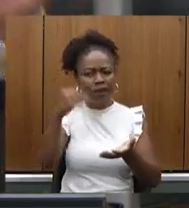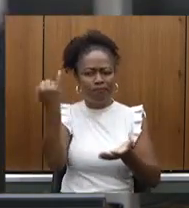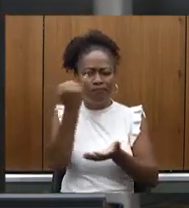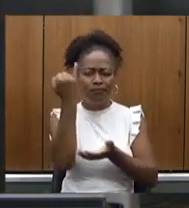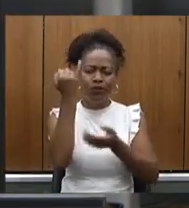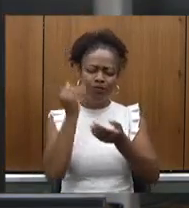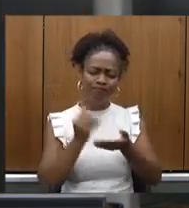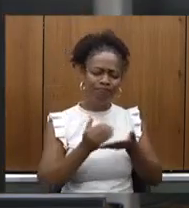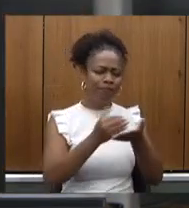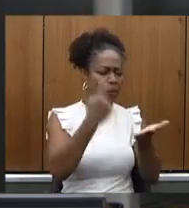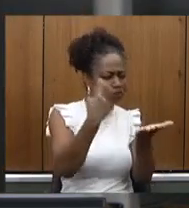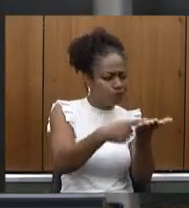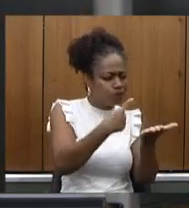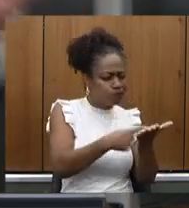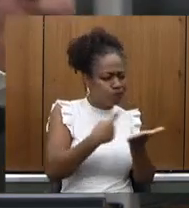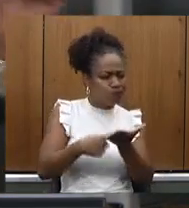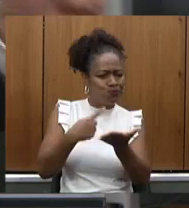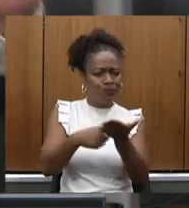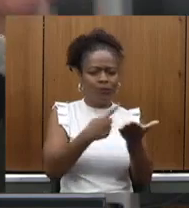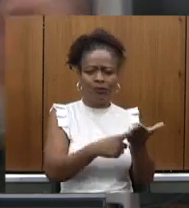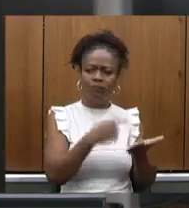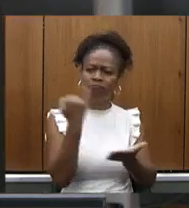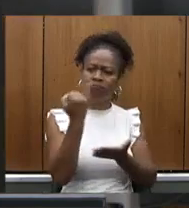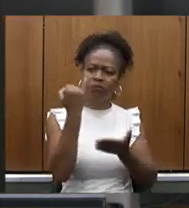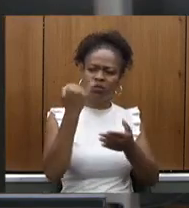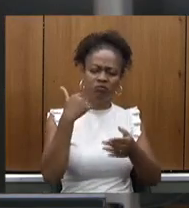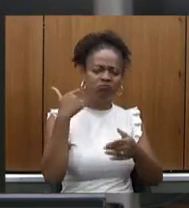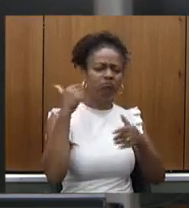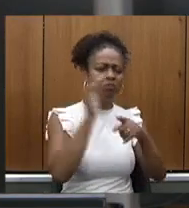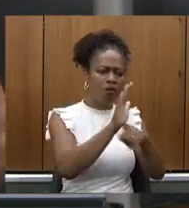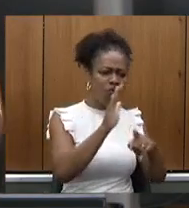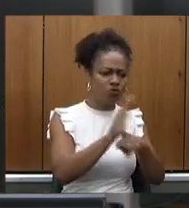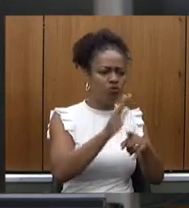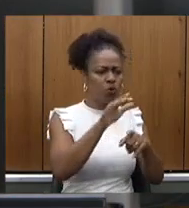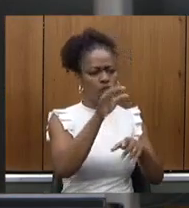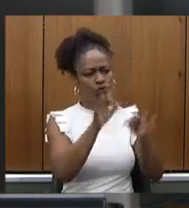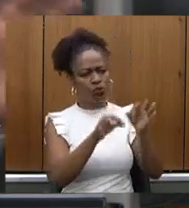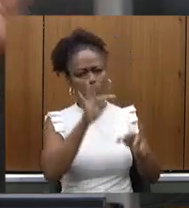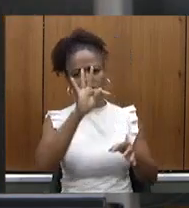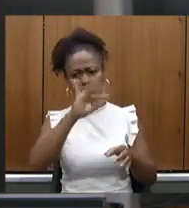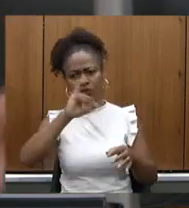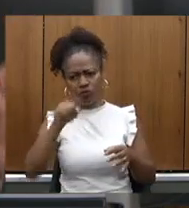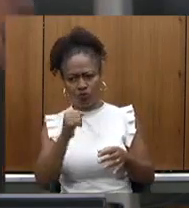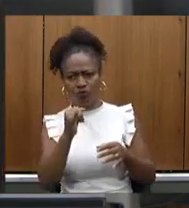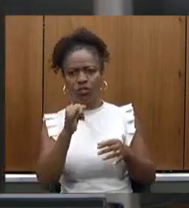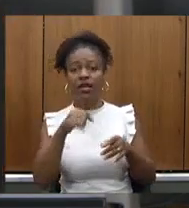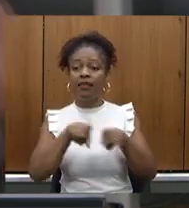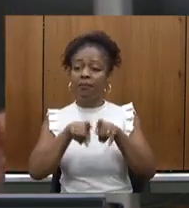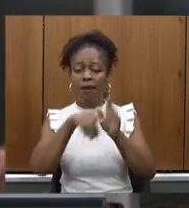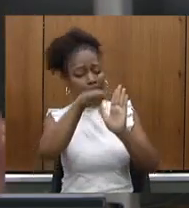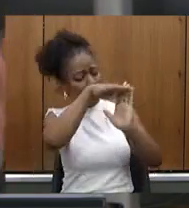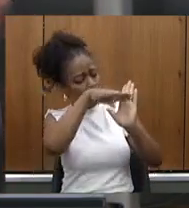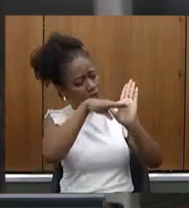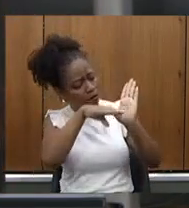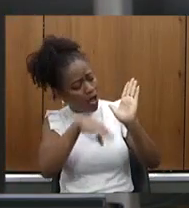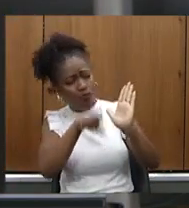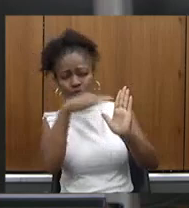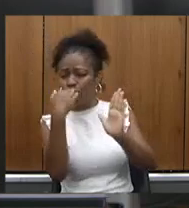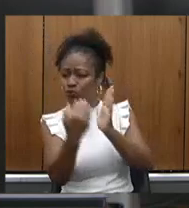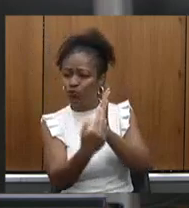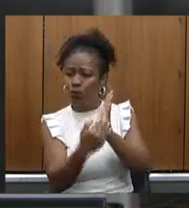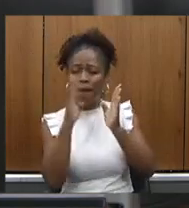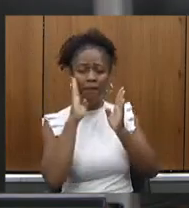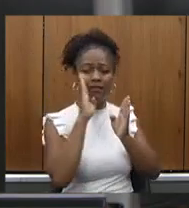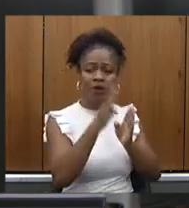acordos firmados junto ao Tribunal de Justiça vossa excelência apresentou toda a planilha principalmente das